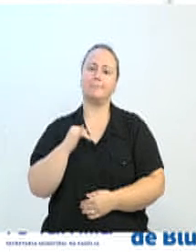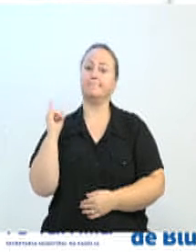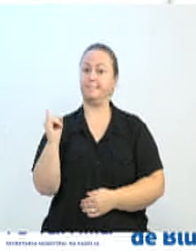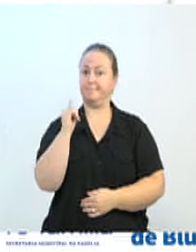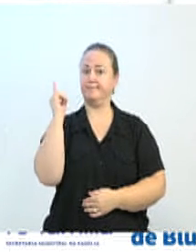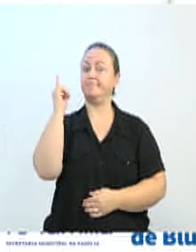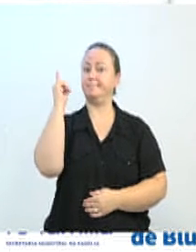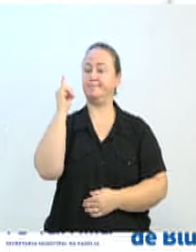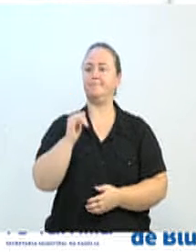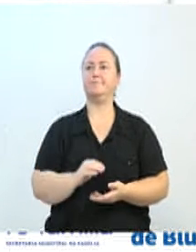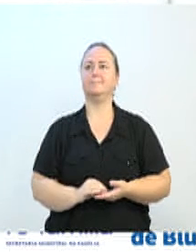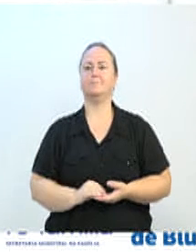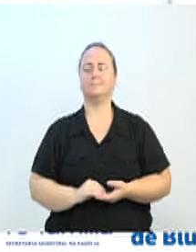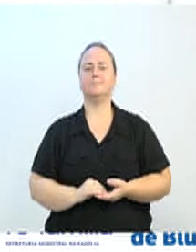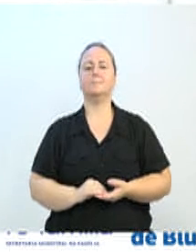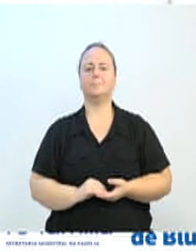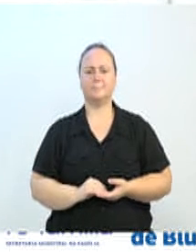aí.